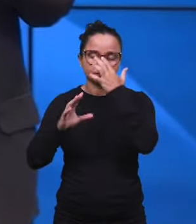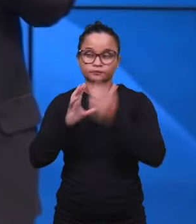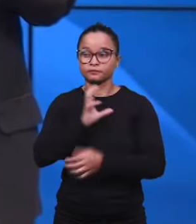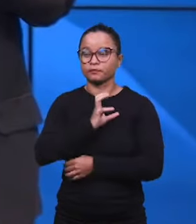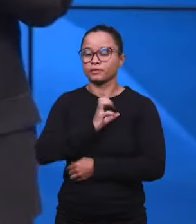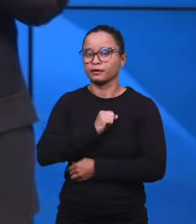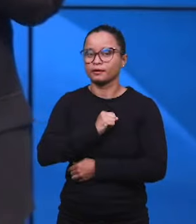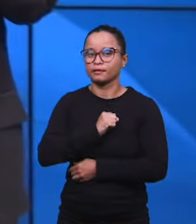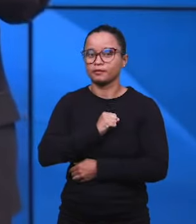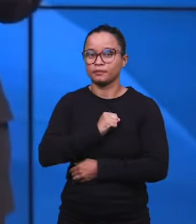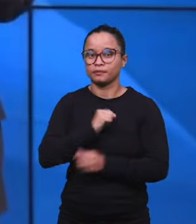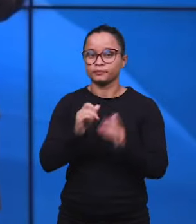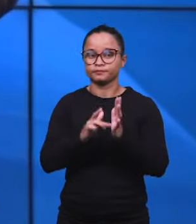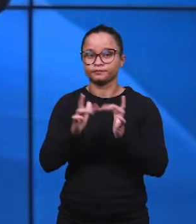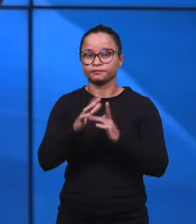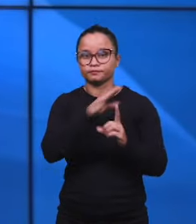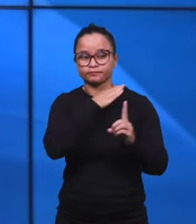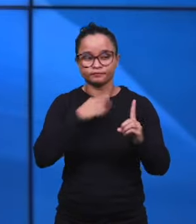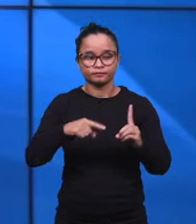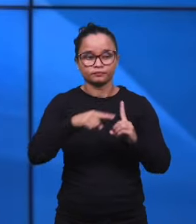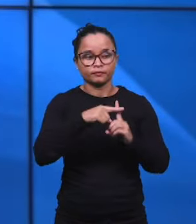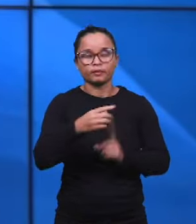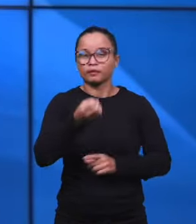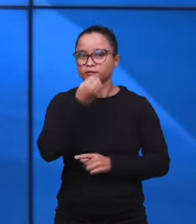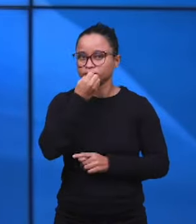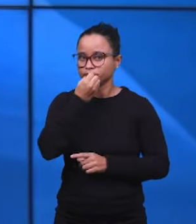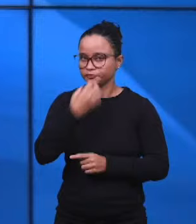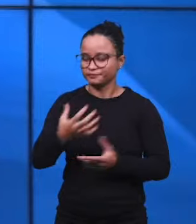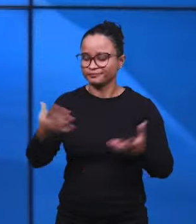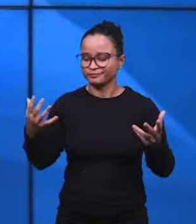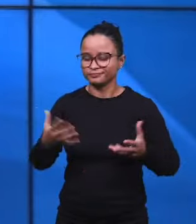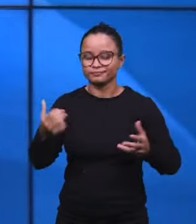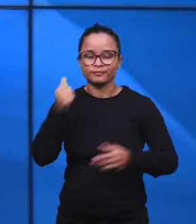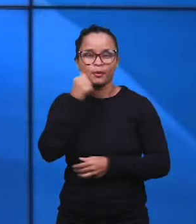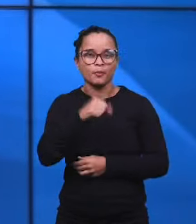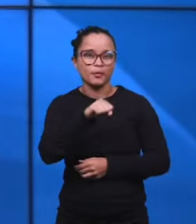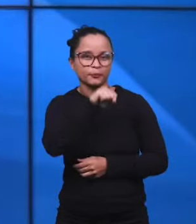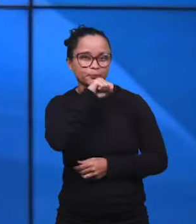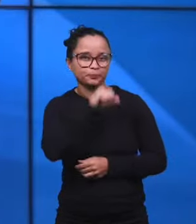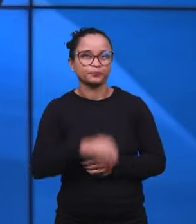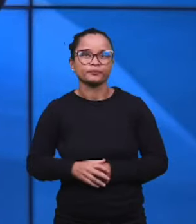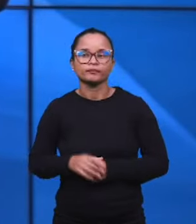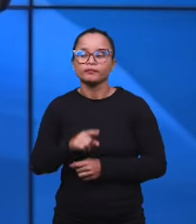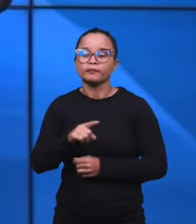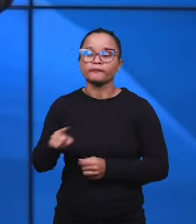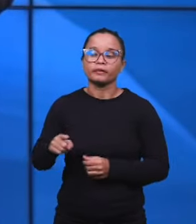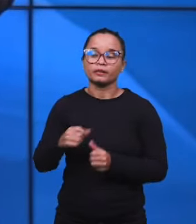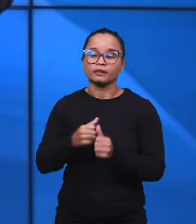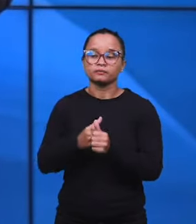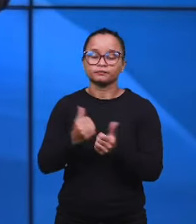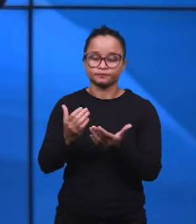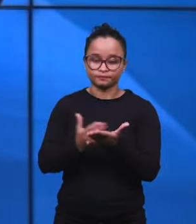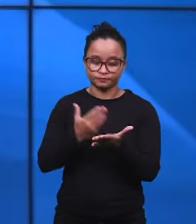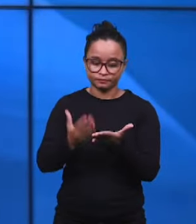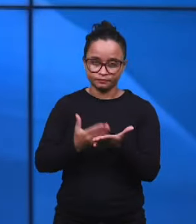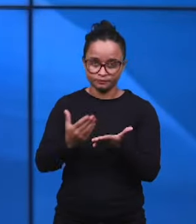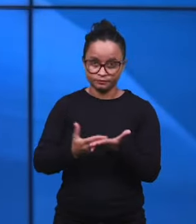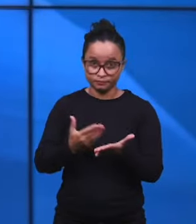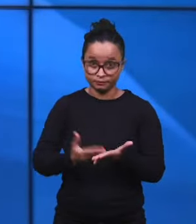que é amar o sacrifício do Senhor Jesus. Jesus, muito bem citado ali pela mãe e ele acompanhando,